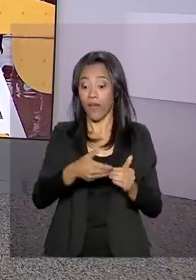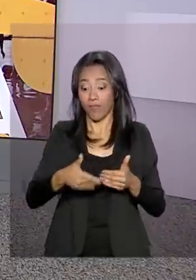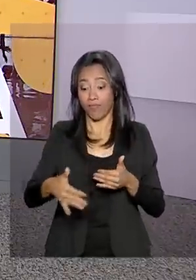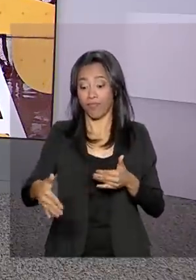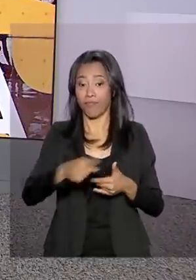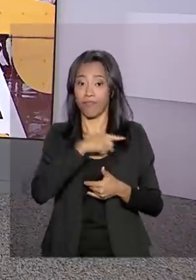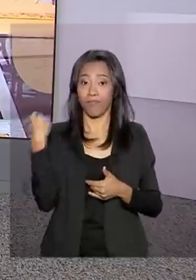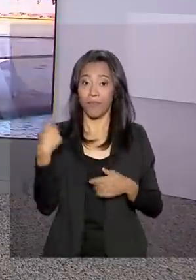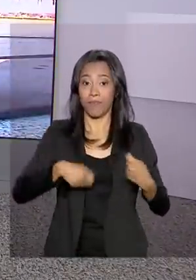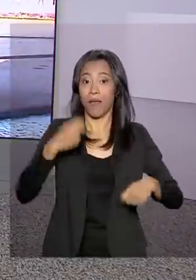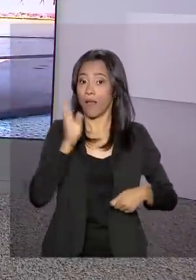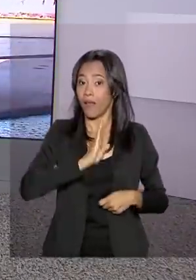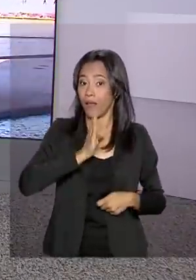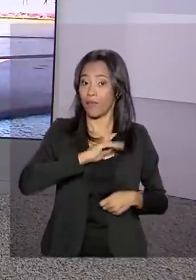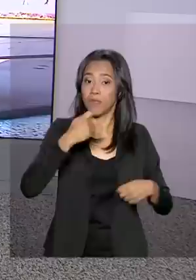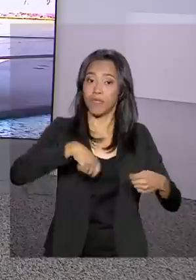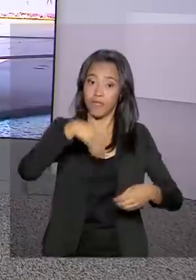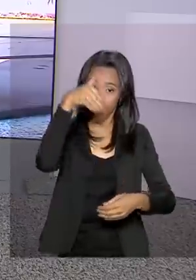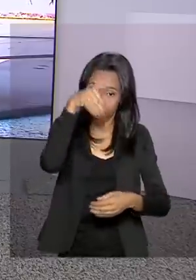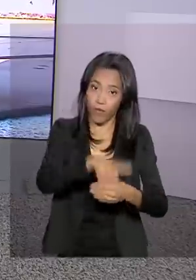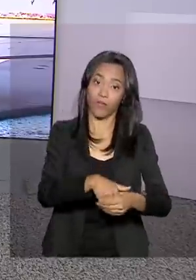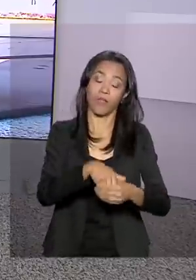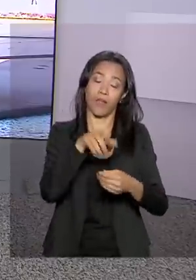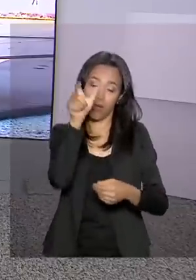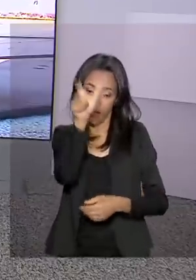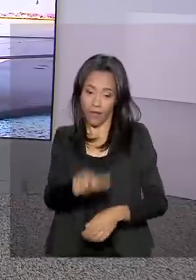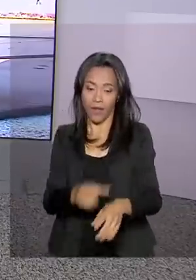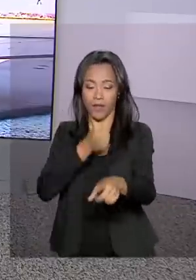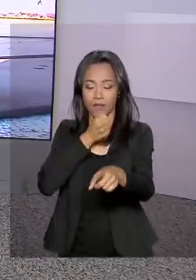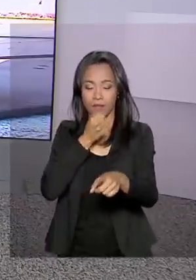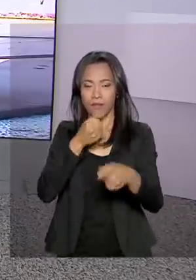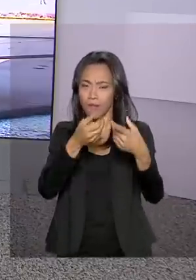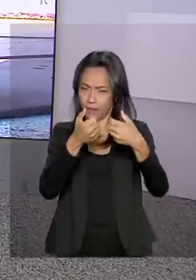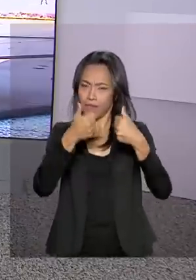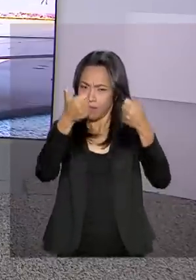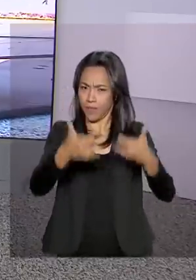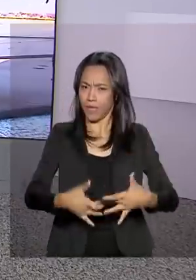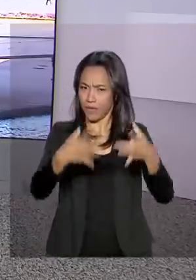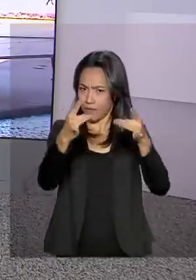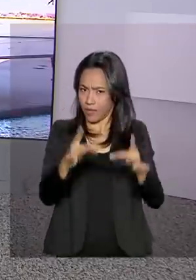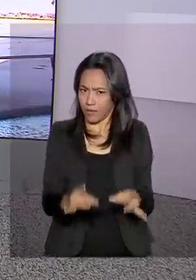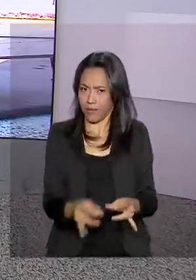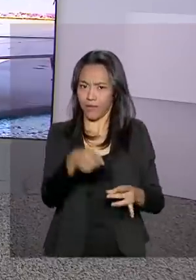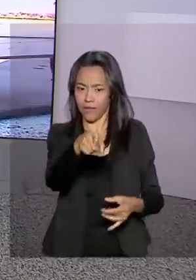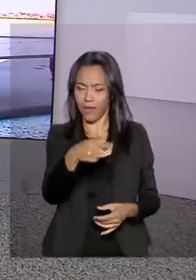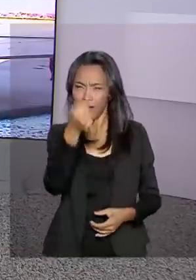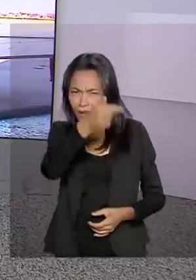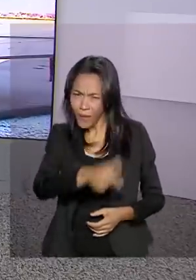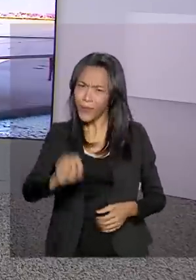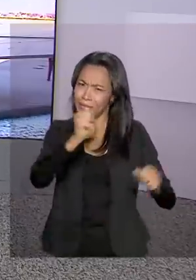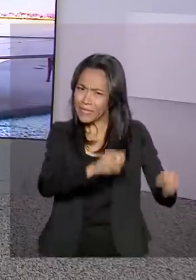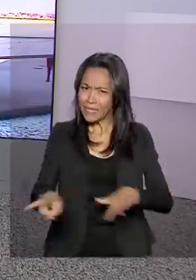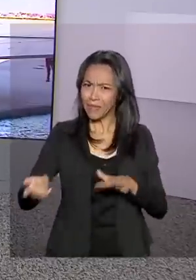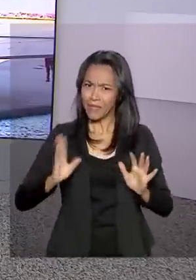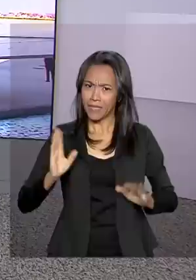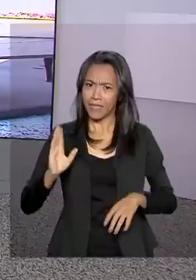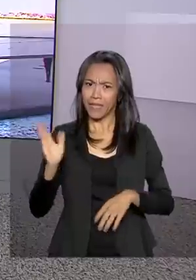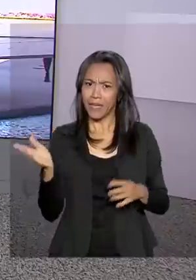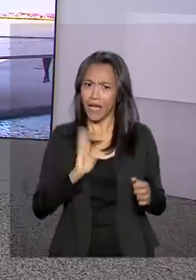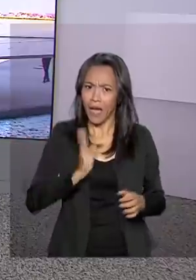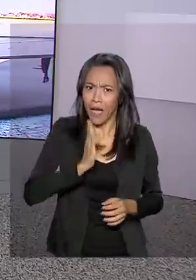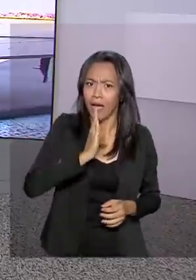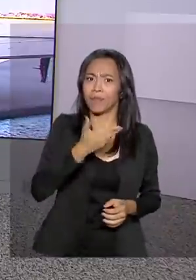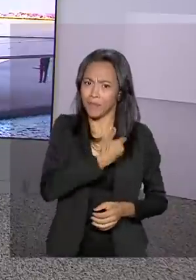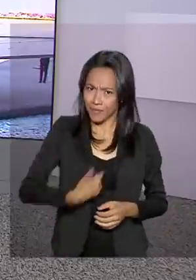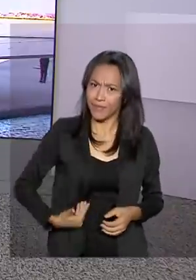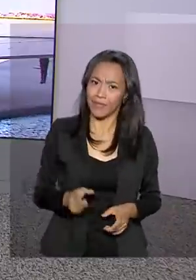pelos parlamentares. A Selma Dias está acompanhando tudo, traz os detalhes agora ao vivo para a gente. Selma, vai ser uma outra semana de corrida contra o relógio, né?